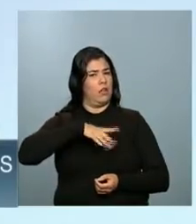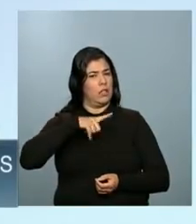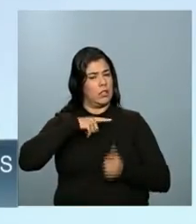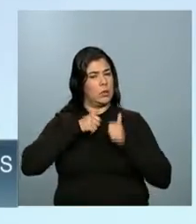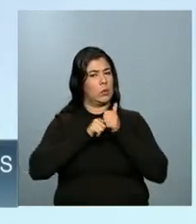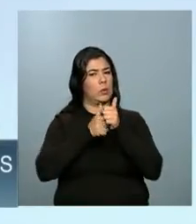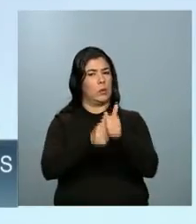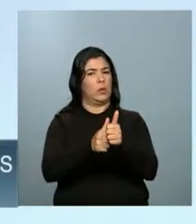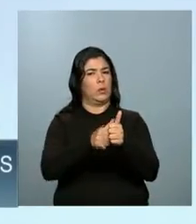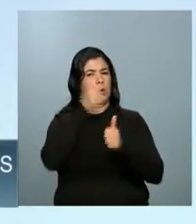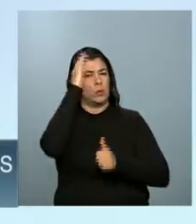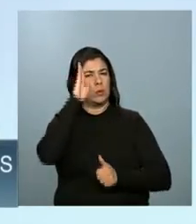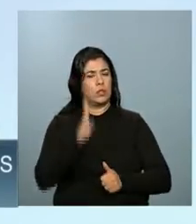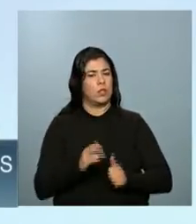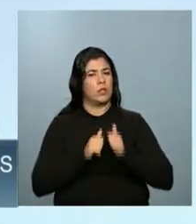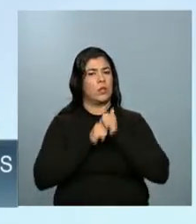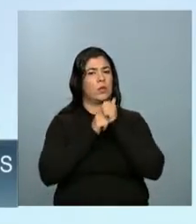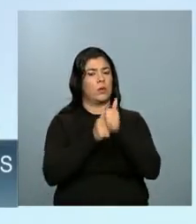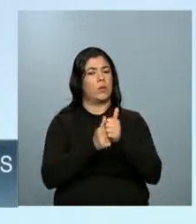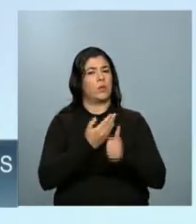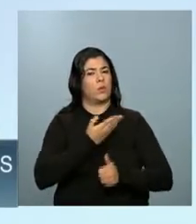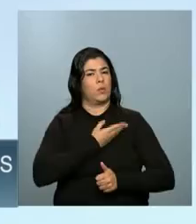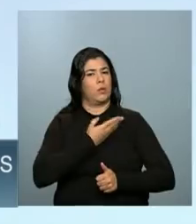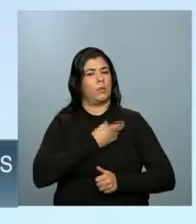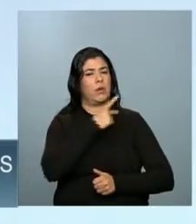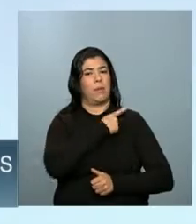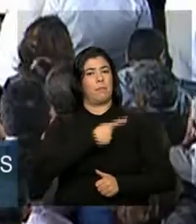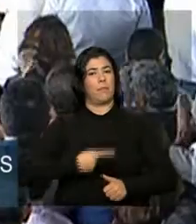dirige o Brasil, nossa companheira Dilma Rousseff.